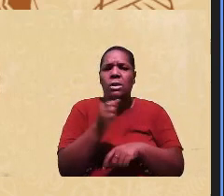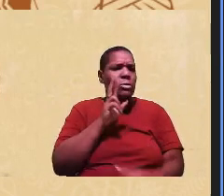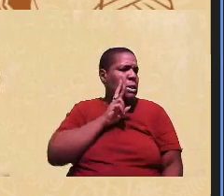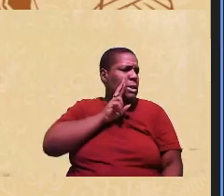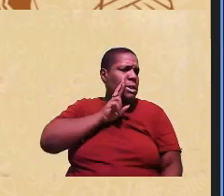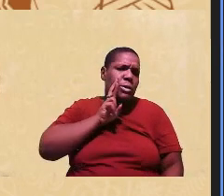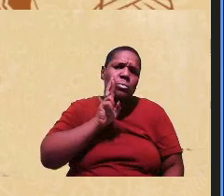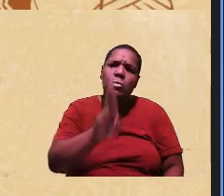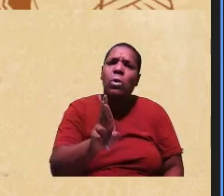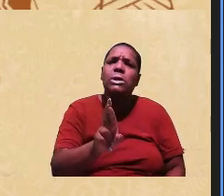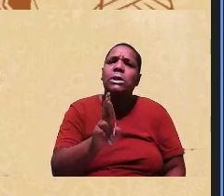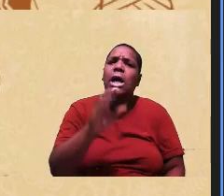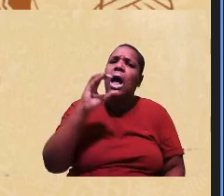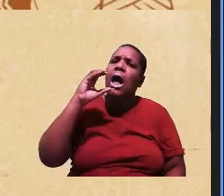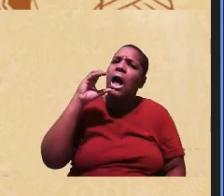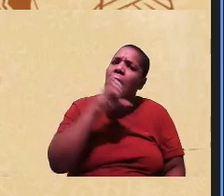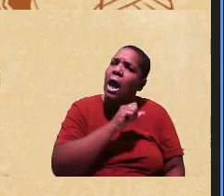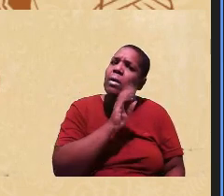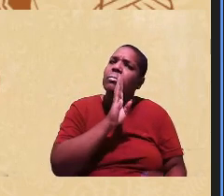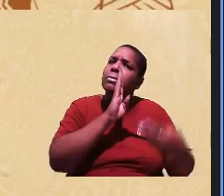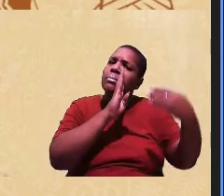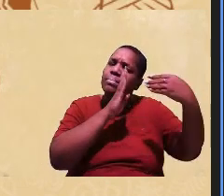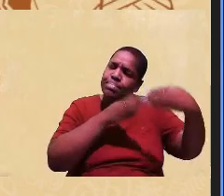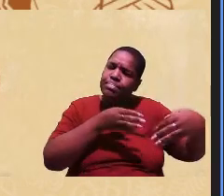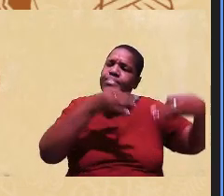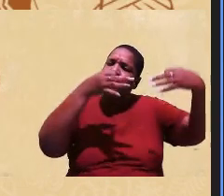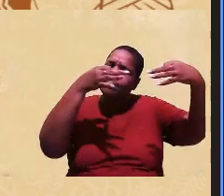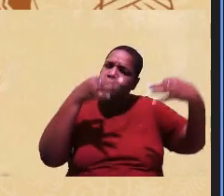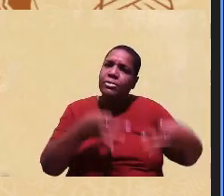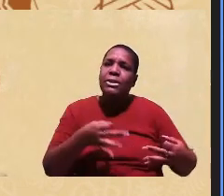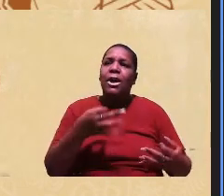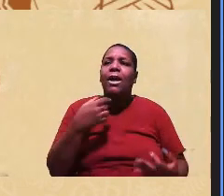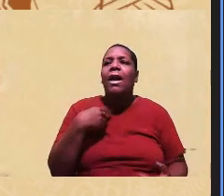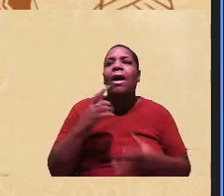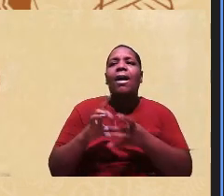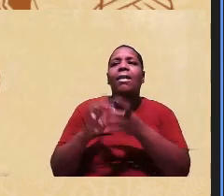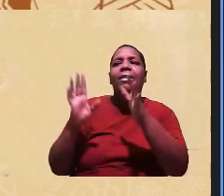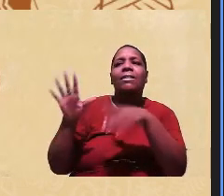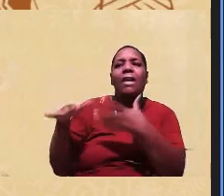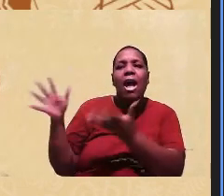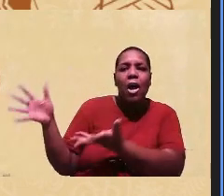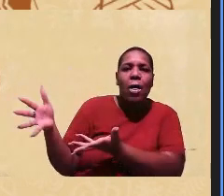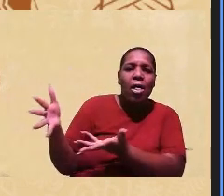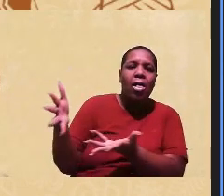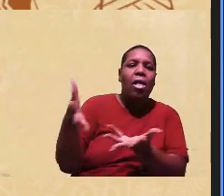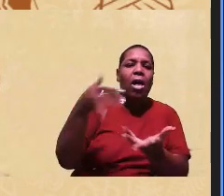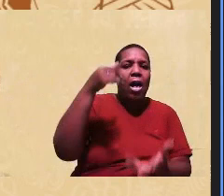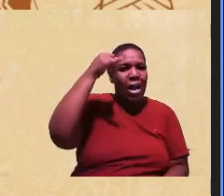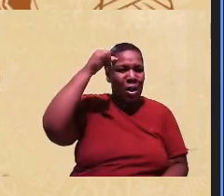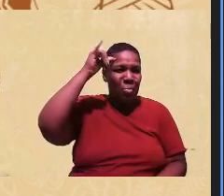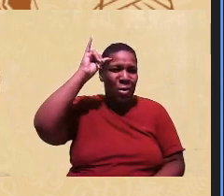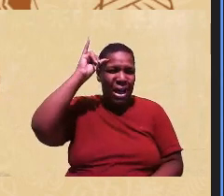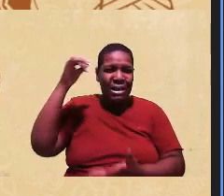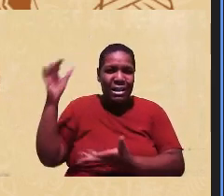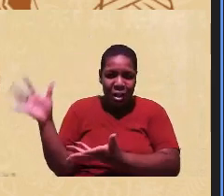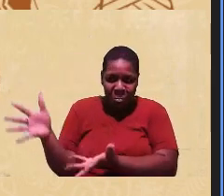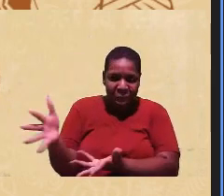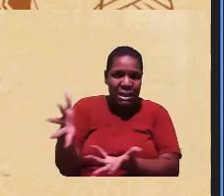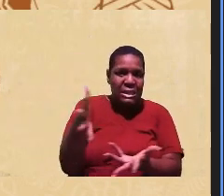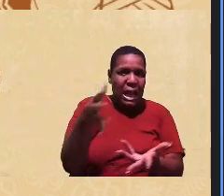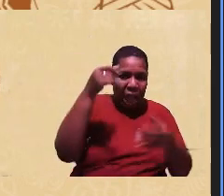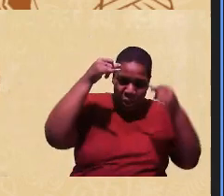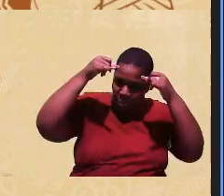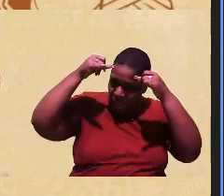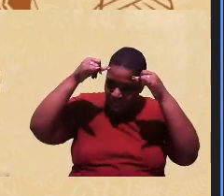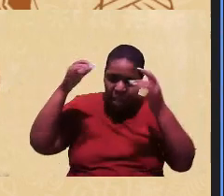imediatas contundentes e não deixar a boiada passar não podemos deixar a boiada passar